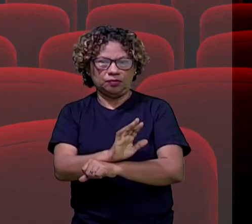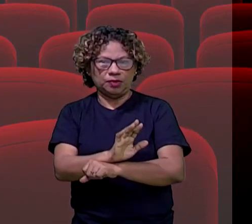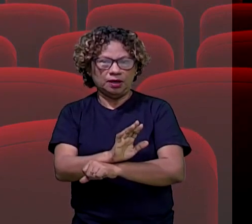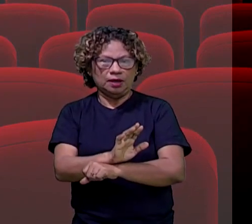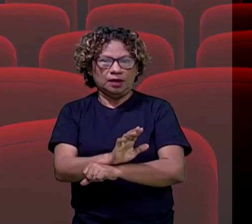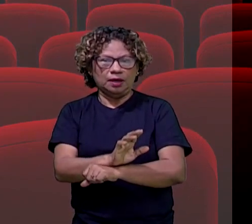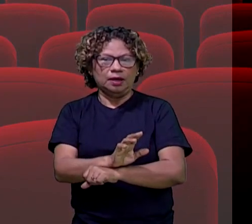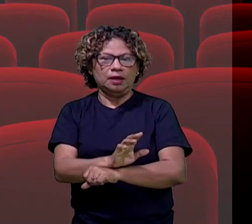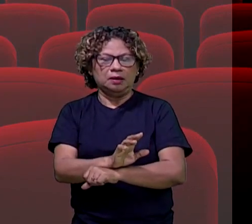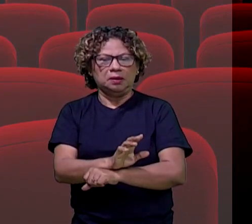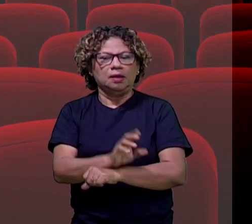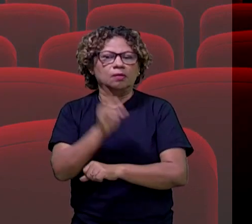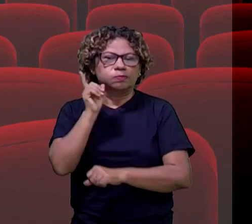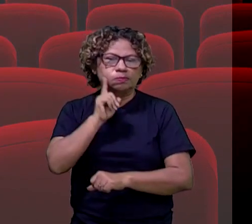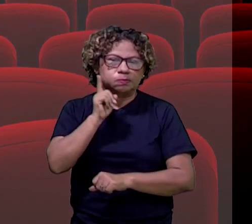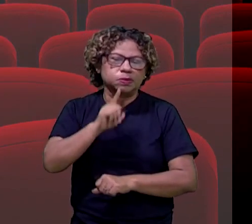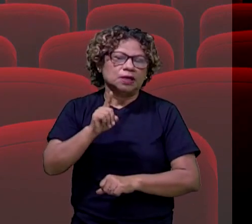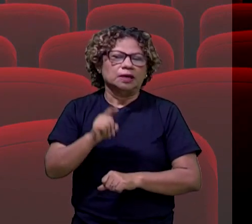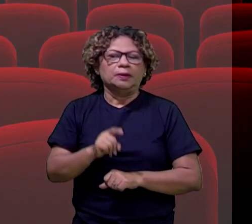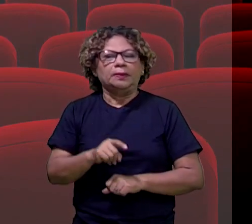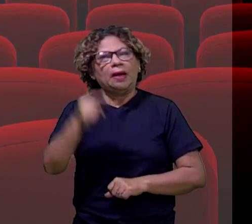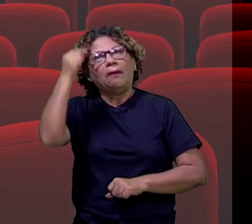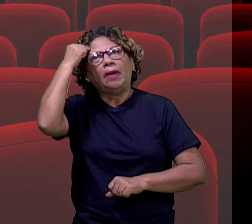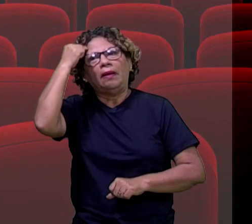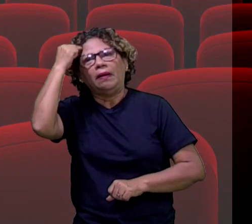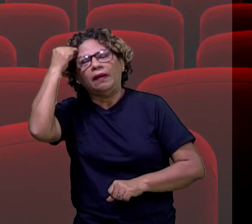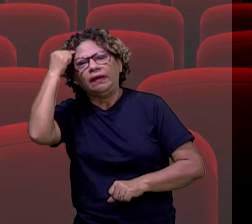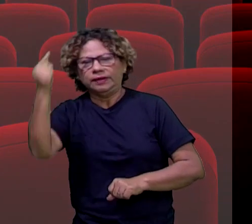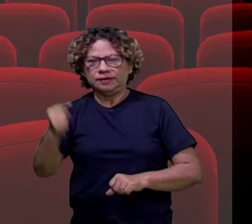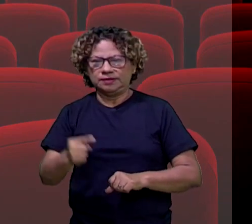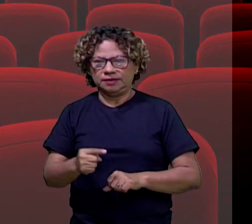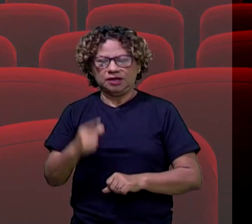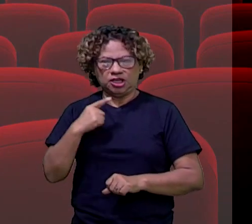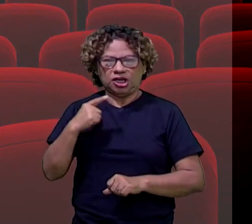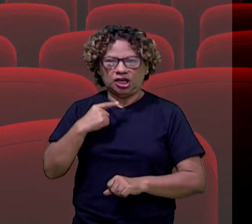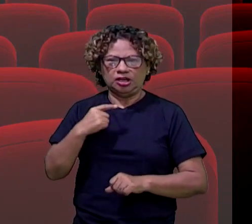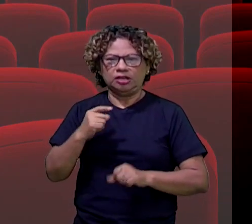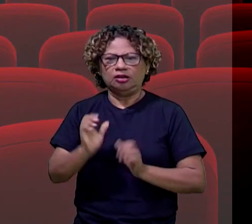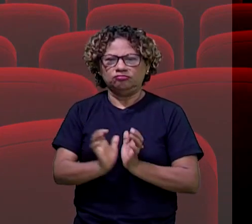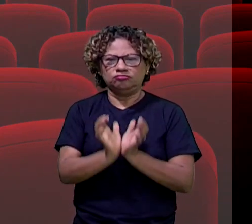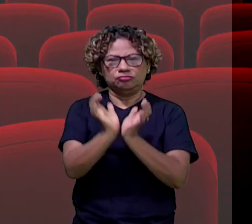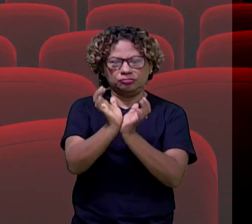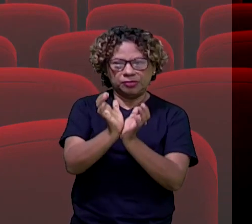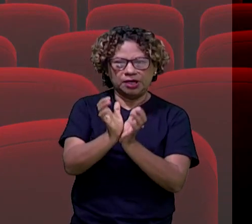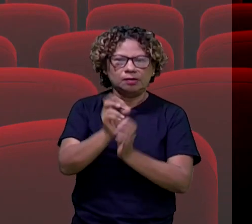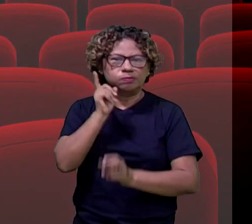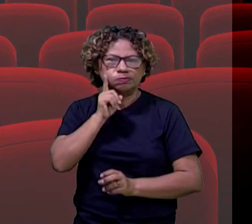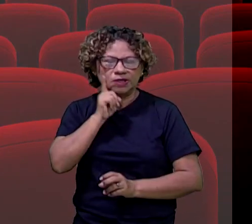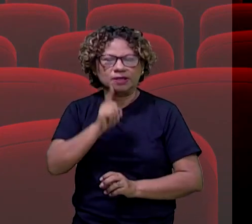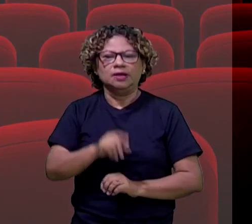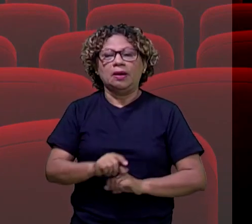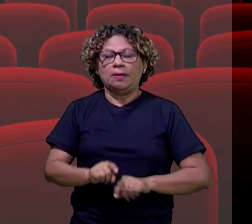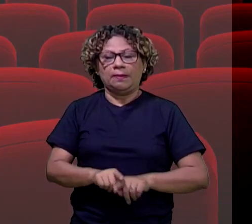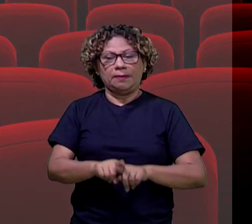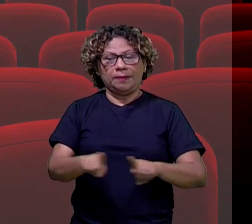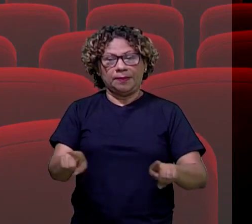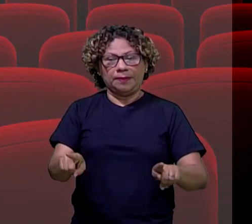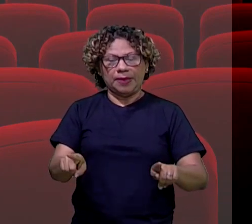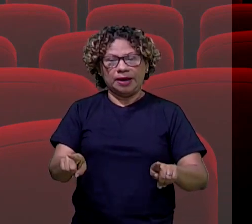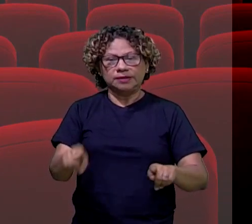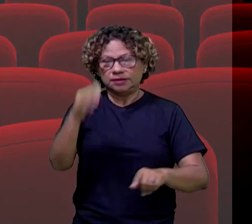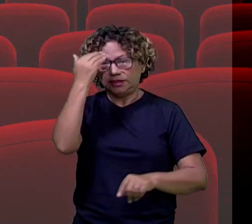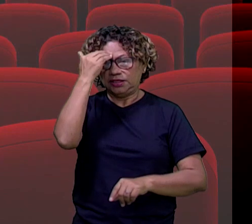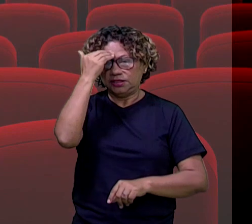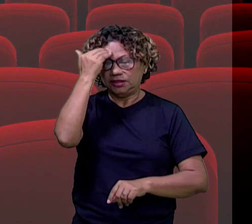filmes, né? Pode-se dizer os mais conhecidos, os mais premiados. Eles são de produções de hollywoodiana. Não é? Então, a gente